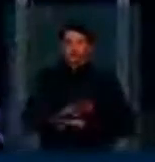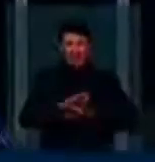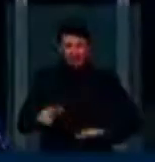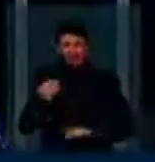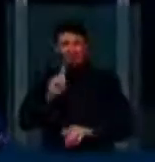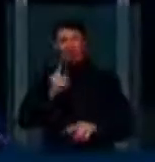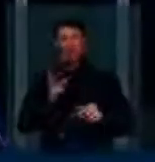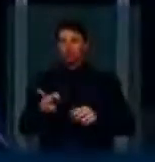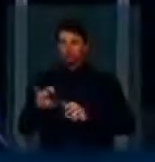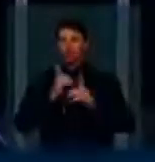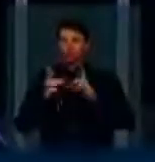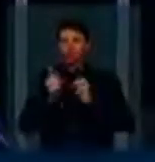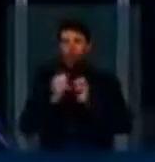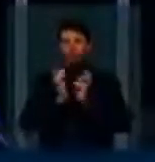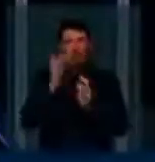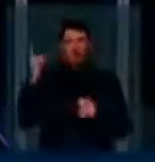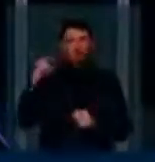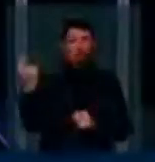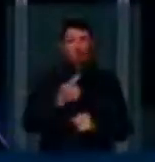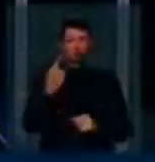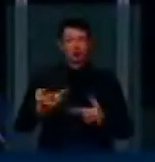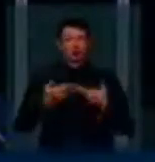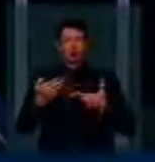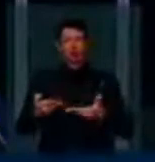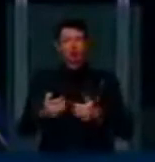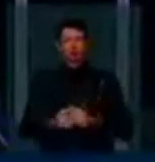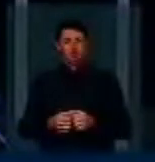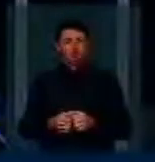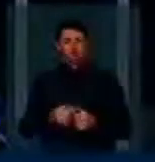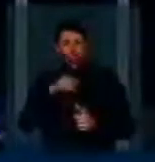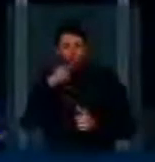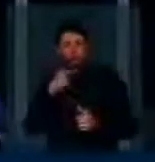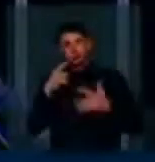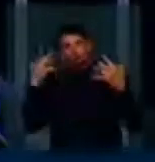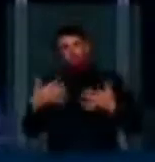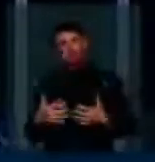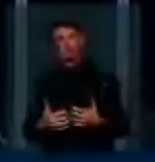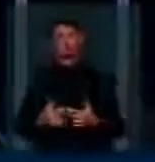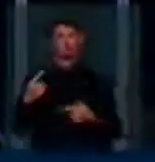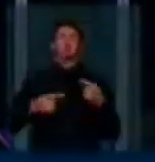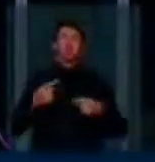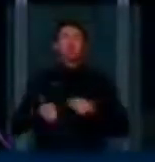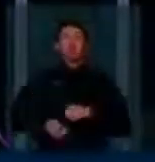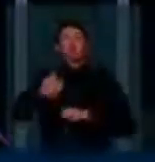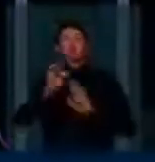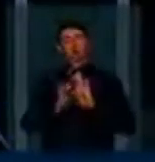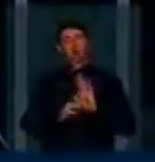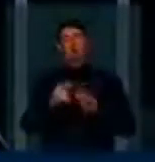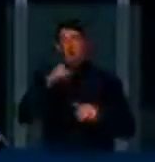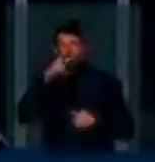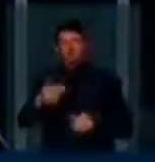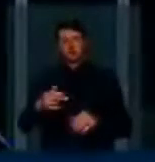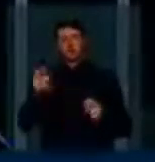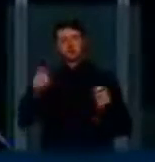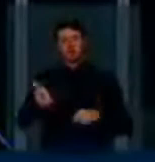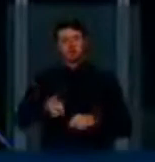todos os partidos que me convidarem para as suas bancadas para tirar dúvidas e procurar aperfeiçoar o texto, que eu tenho certeza que será melhor se tiver a contribuição